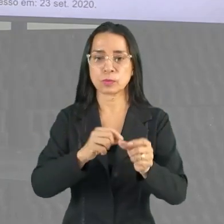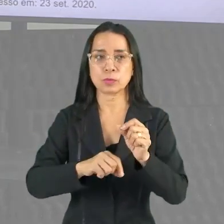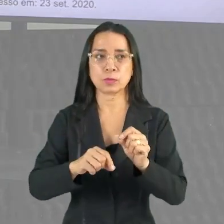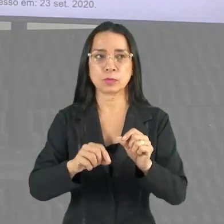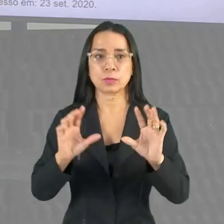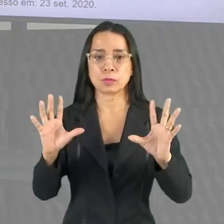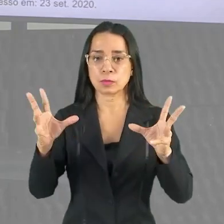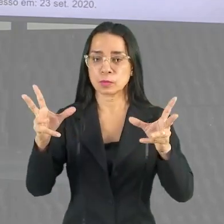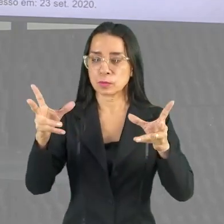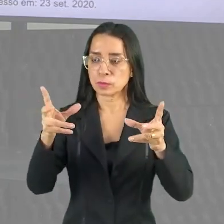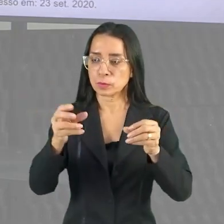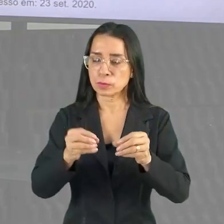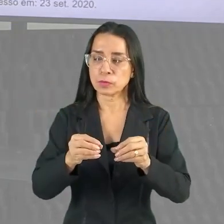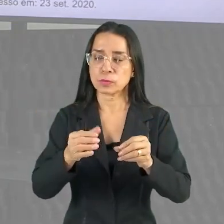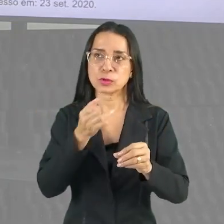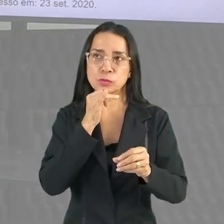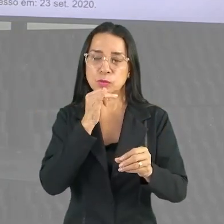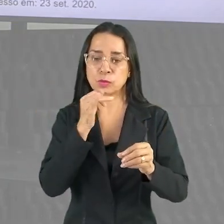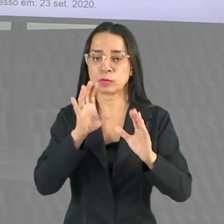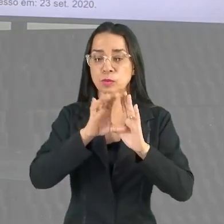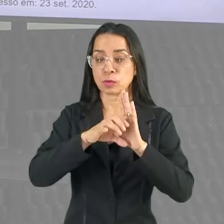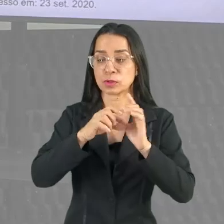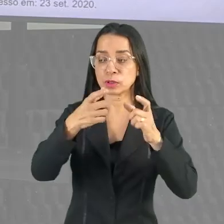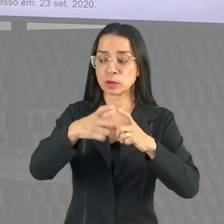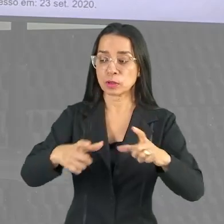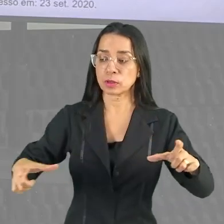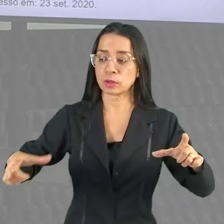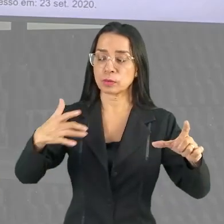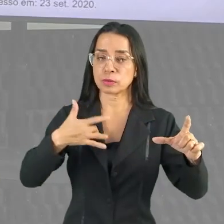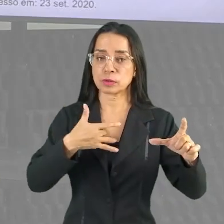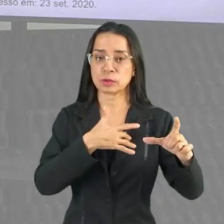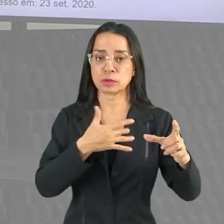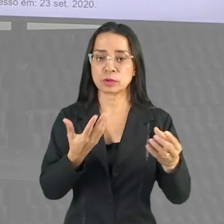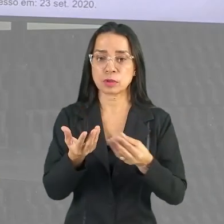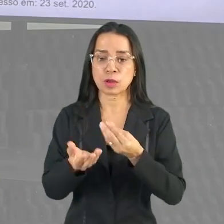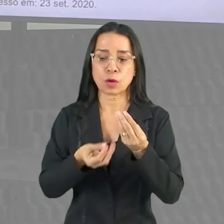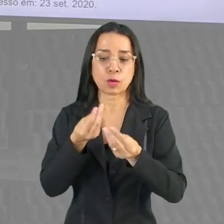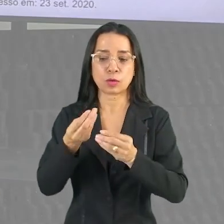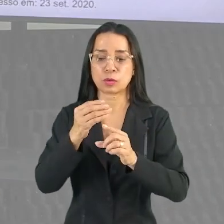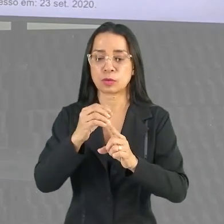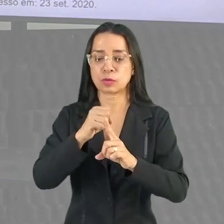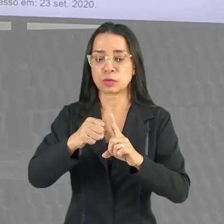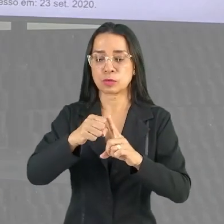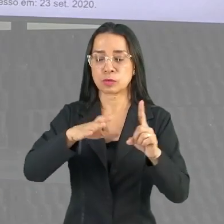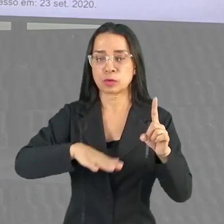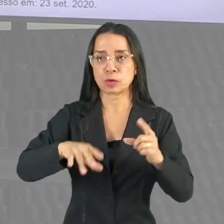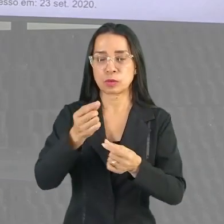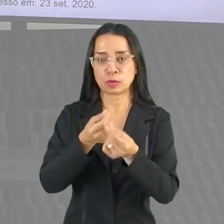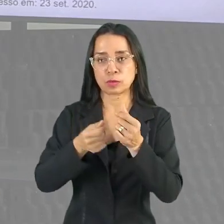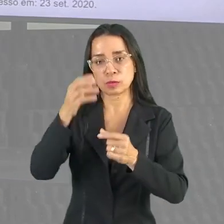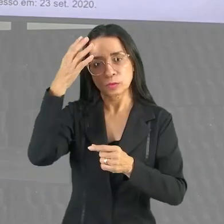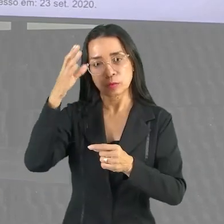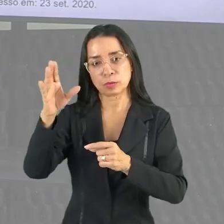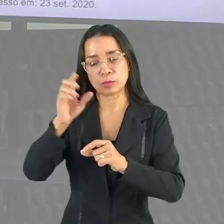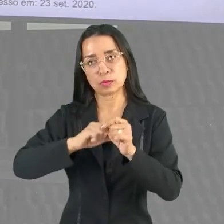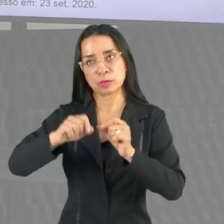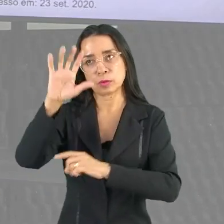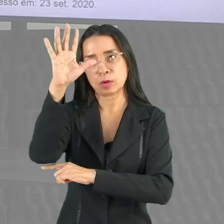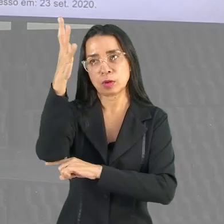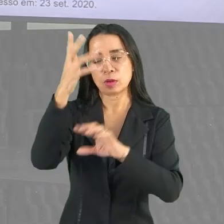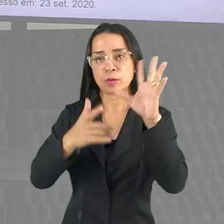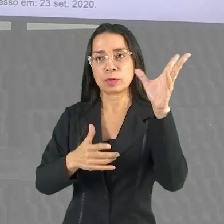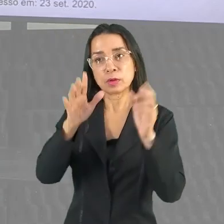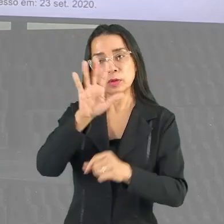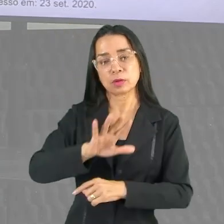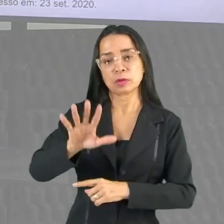conceito mais amplo de saúde. Então, tem aqui condições socioeconômicas, culturais e ambientais gerais.